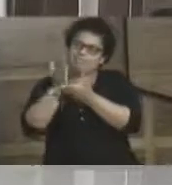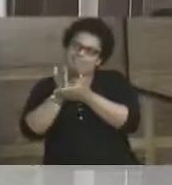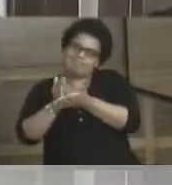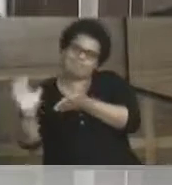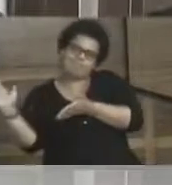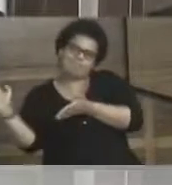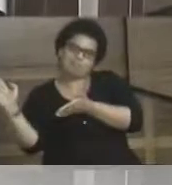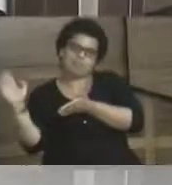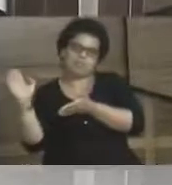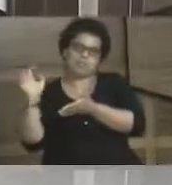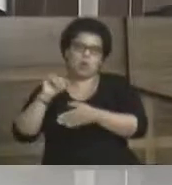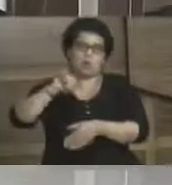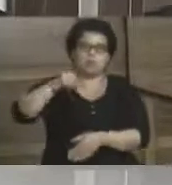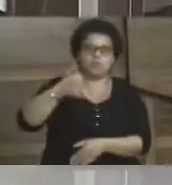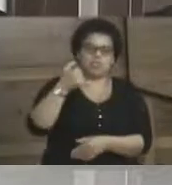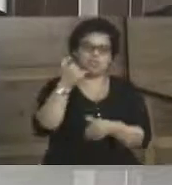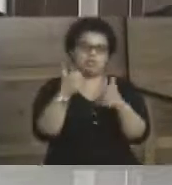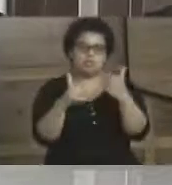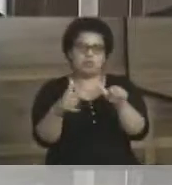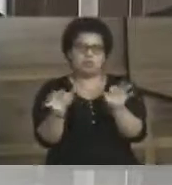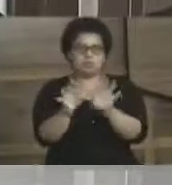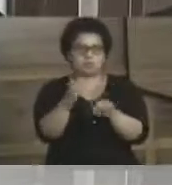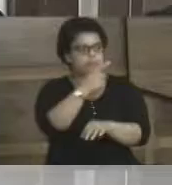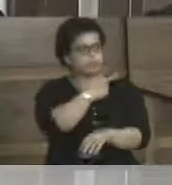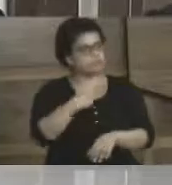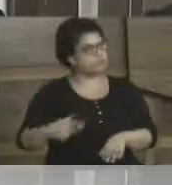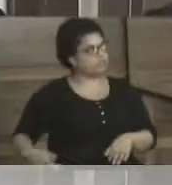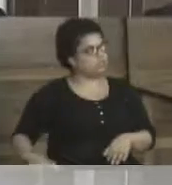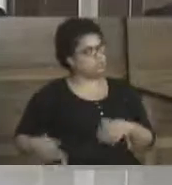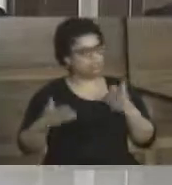a devida oportunidade, sem a devida equidade. Senhor presidente,